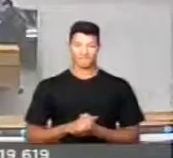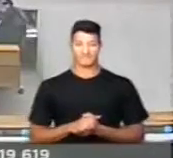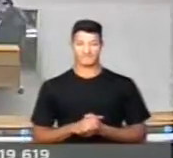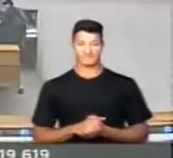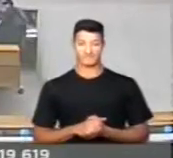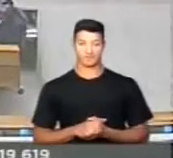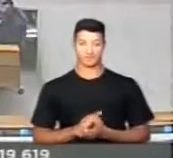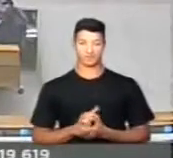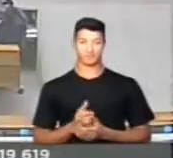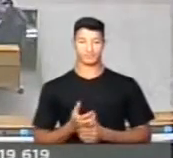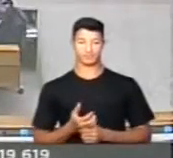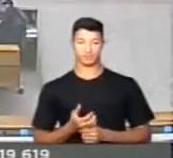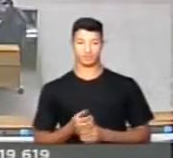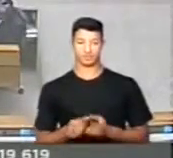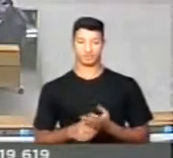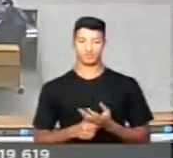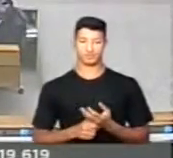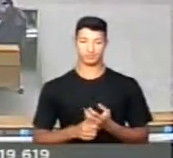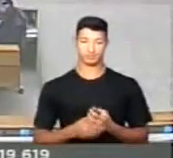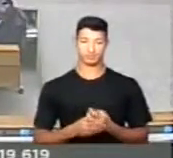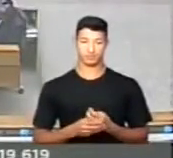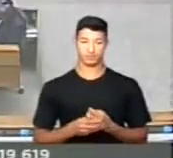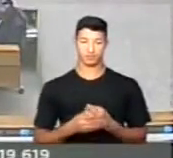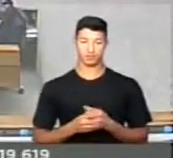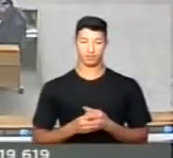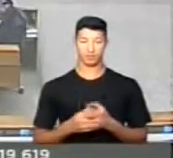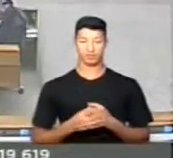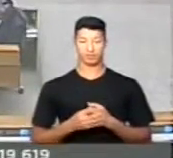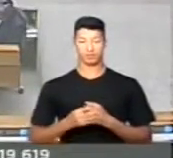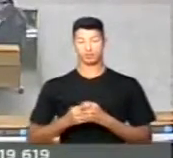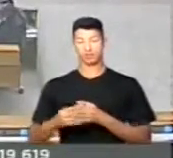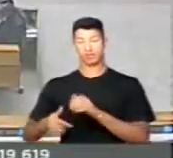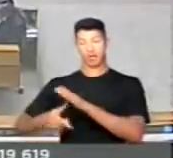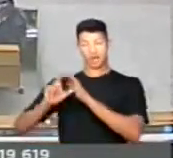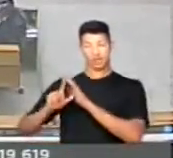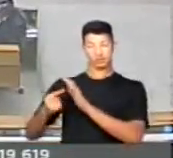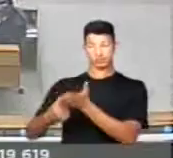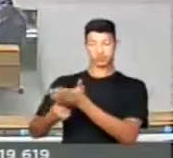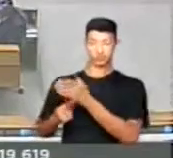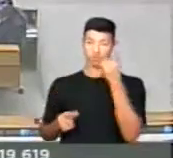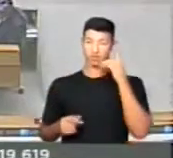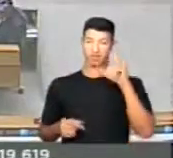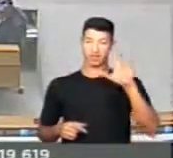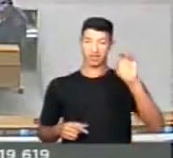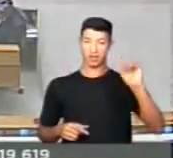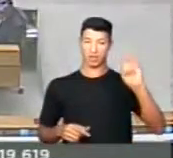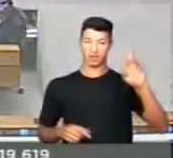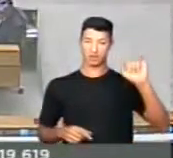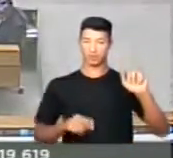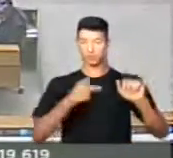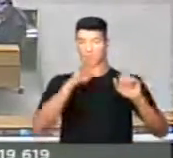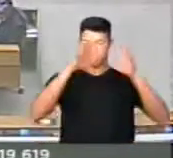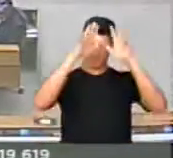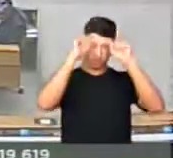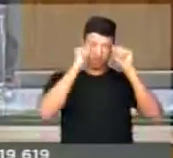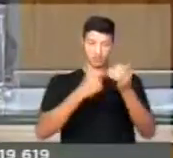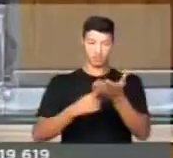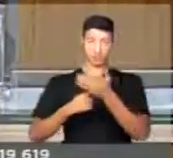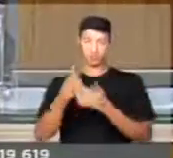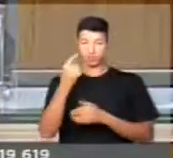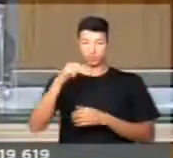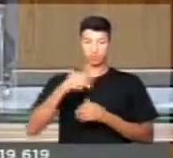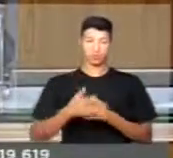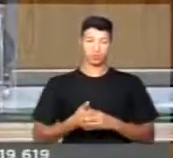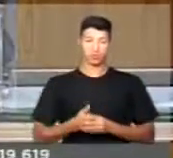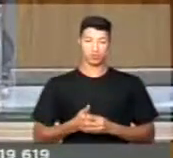Boa Excelência, será atendido. Antes de passar a palavra para o deputado Léo de Brito, do PT do Acre, nós vamos